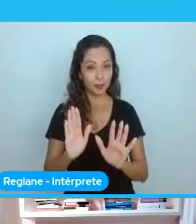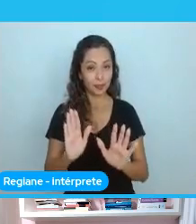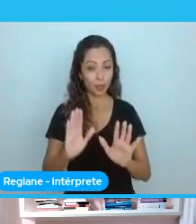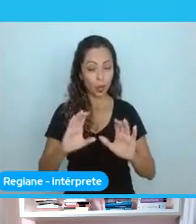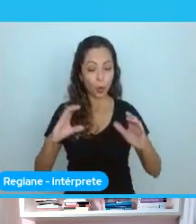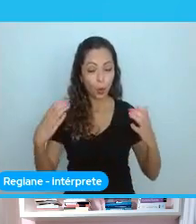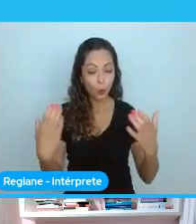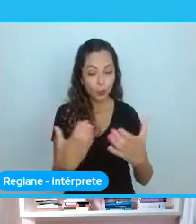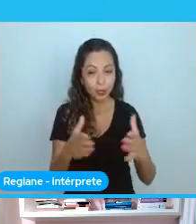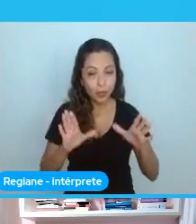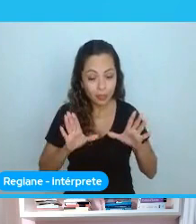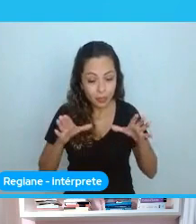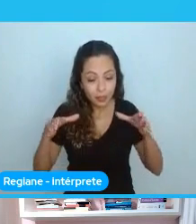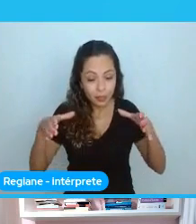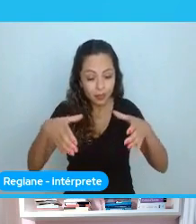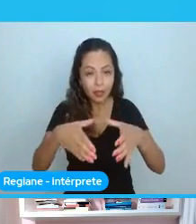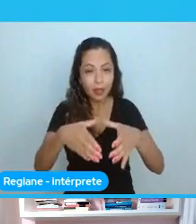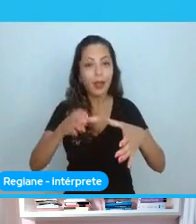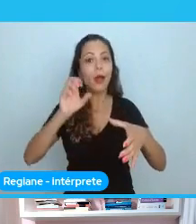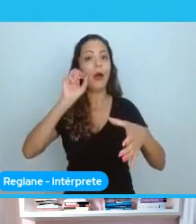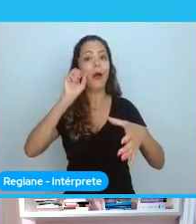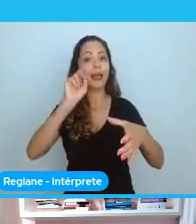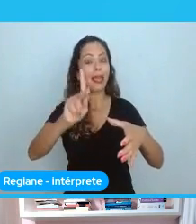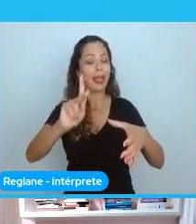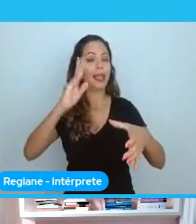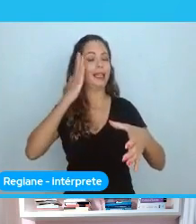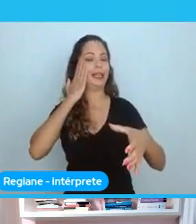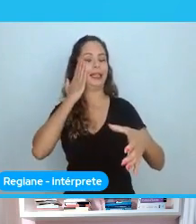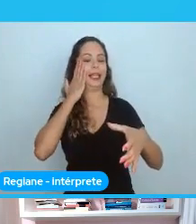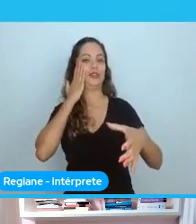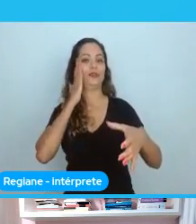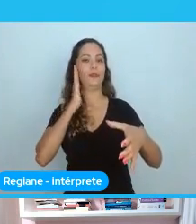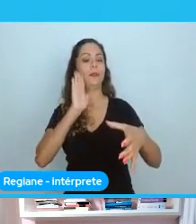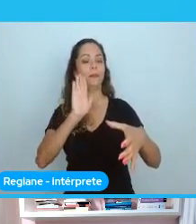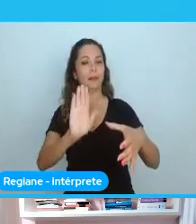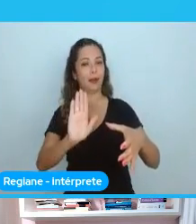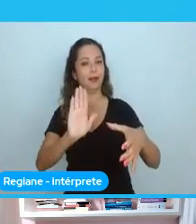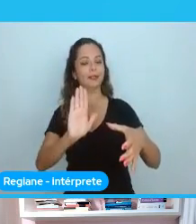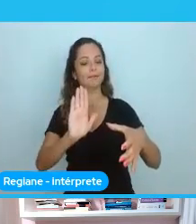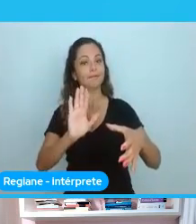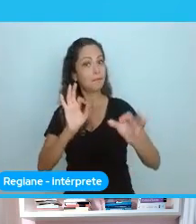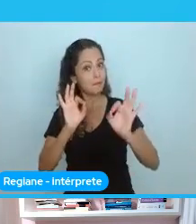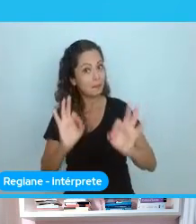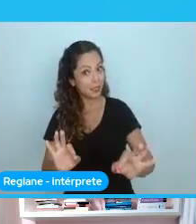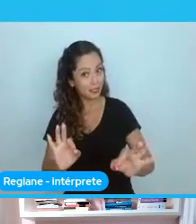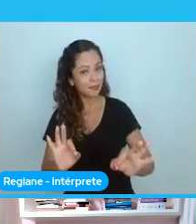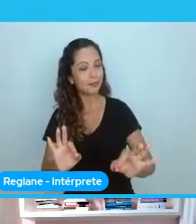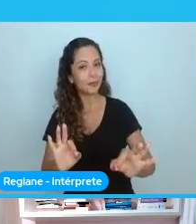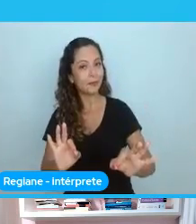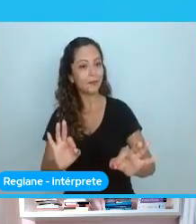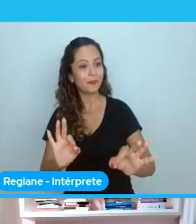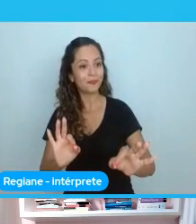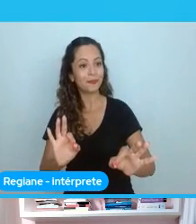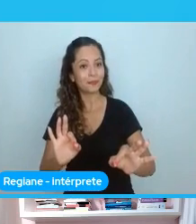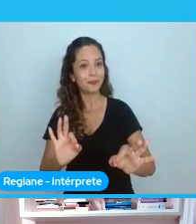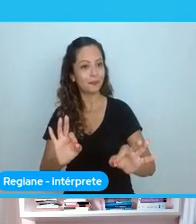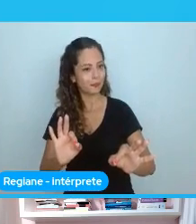Mas eu acho que entender isso faz com que você mude suas decisões. Então...